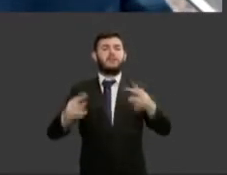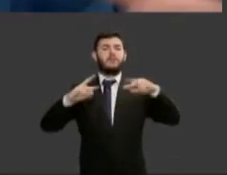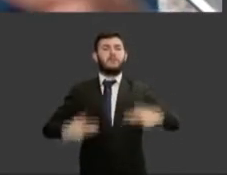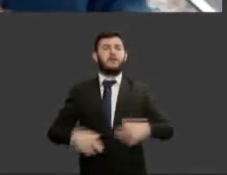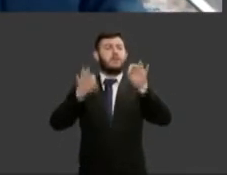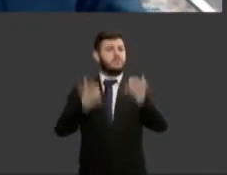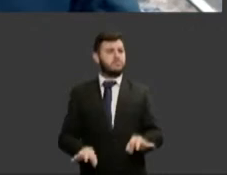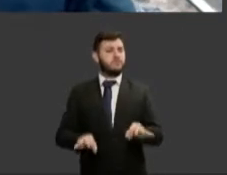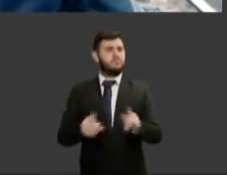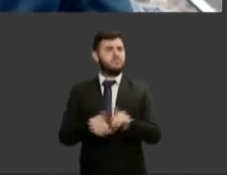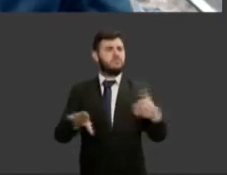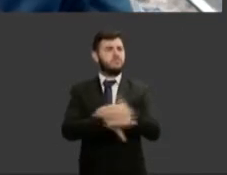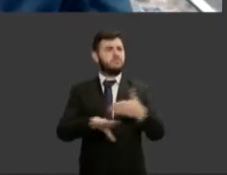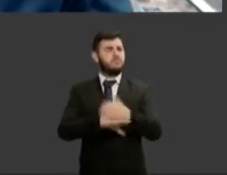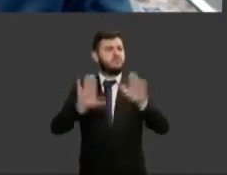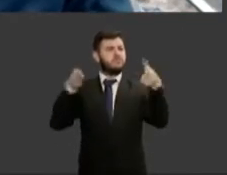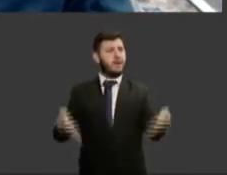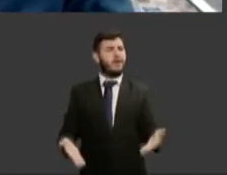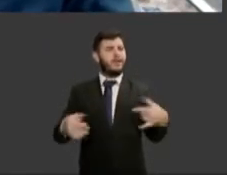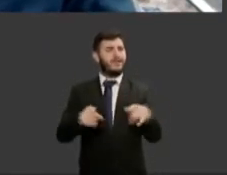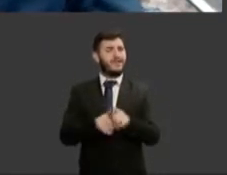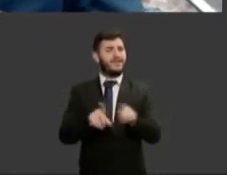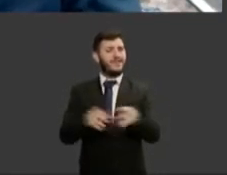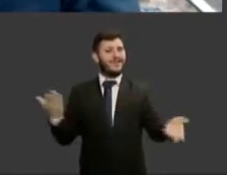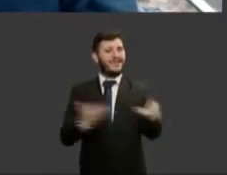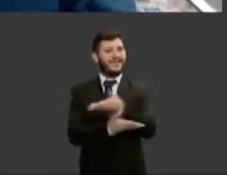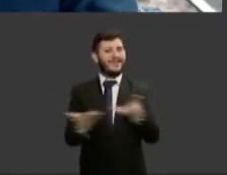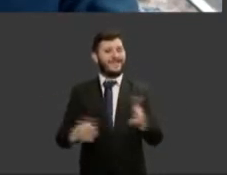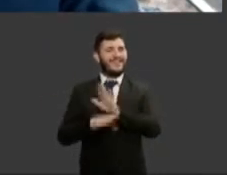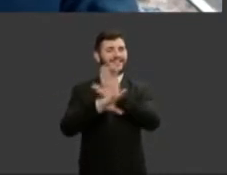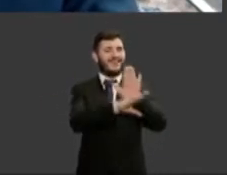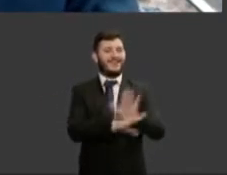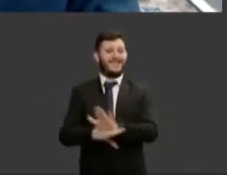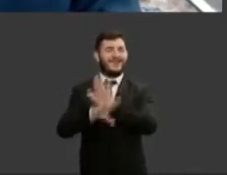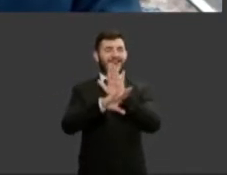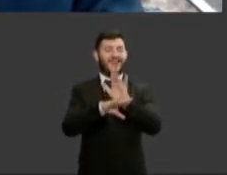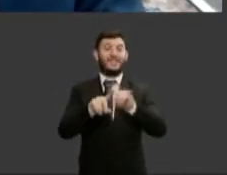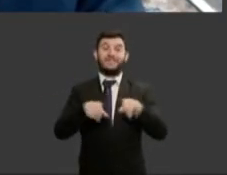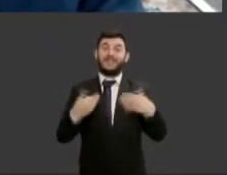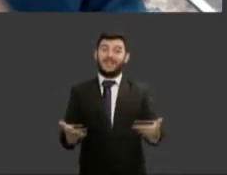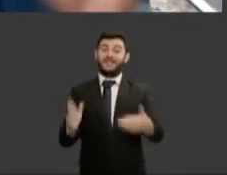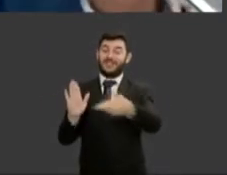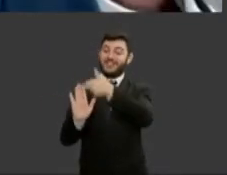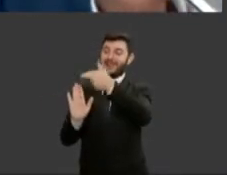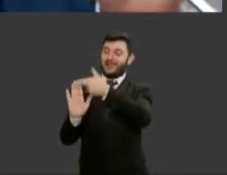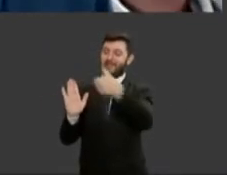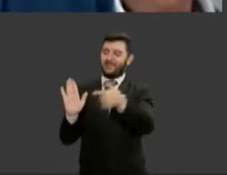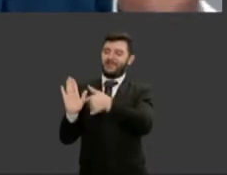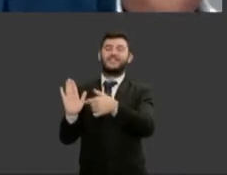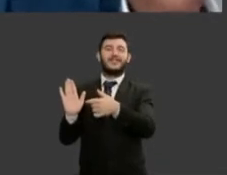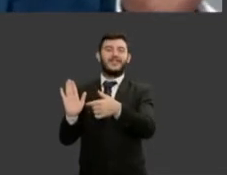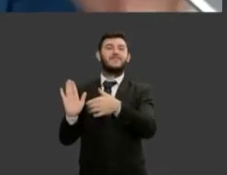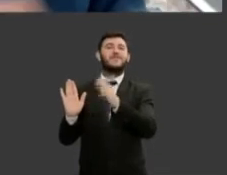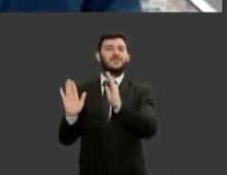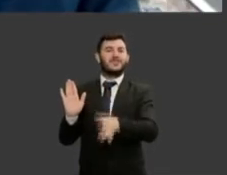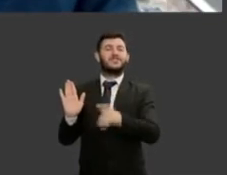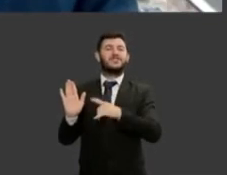participativa. E essa resolução, quero acrescentar, veio ao encontro, a Resolução